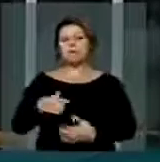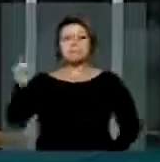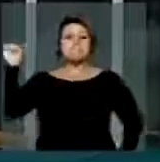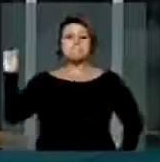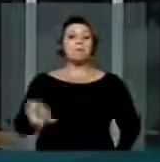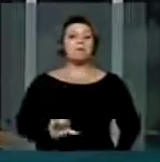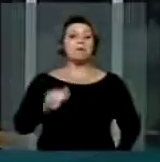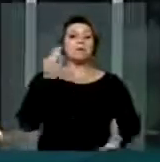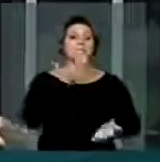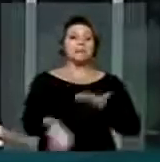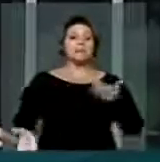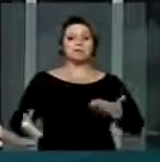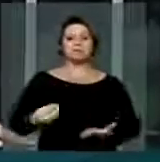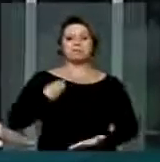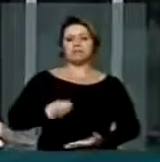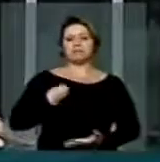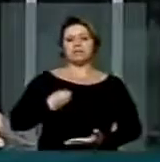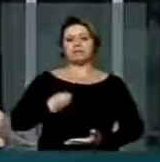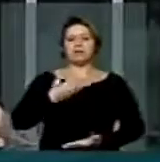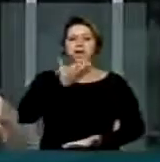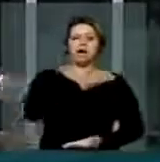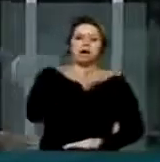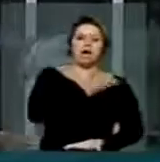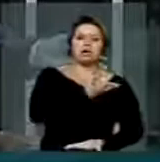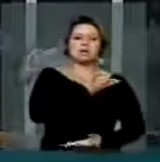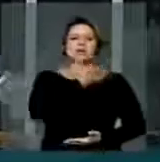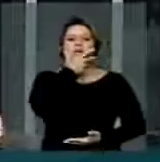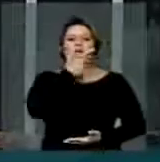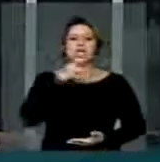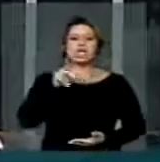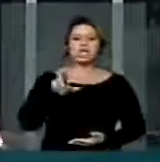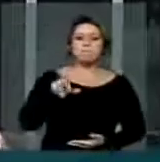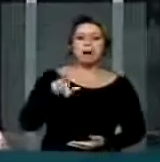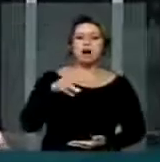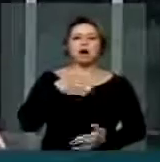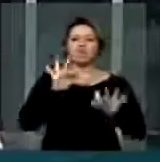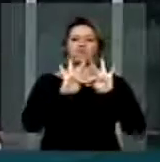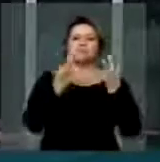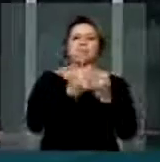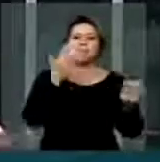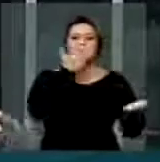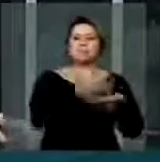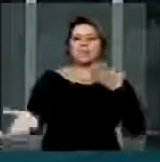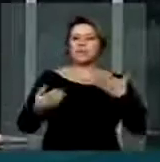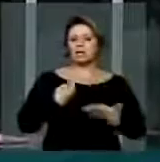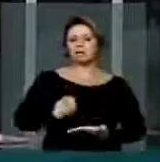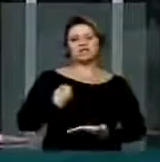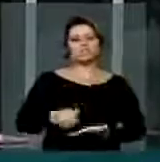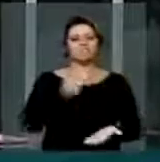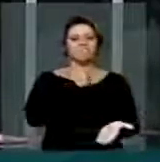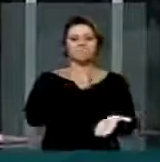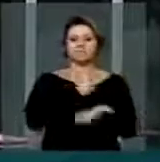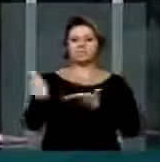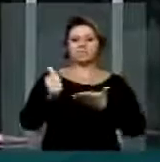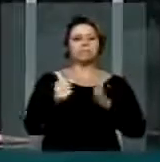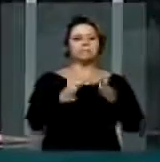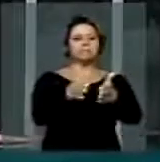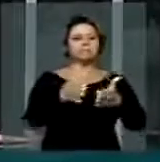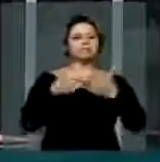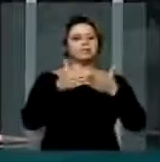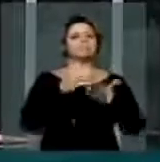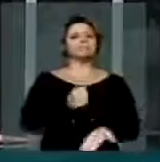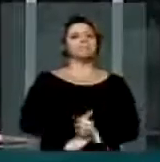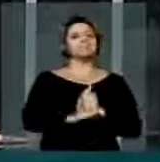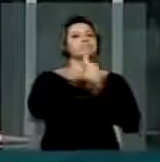como filhos, irmãos e amigos, que infelizmente perderam a sua vida. Portanto, por conta de tudo isso, pedimos o apoio dos